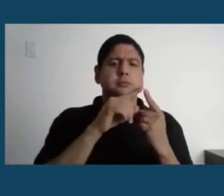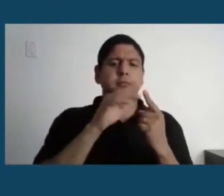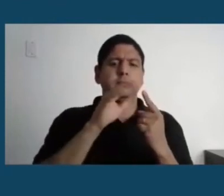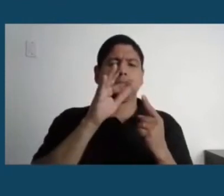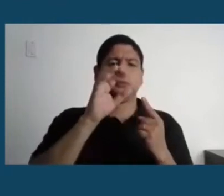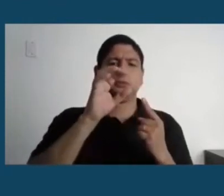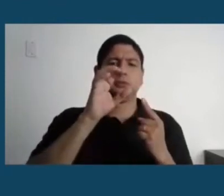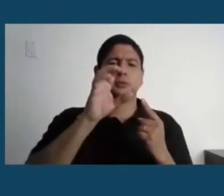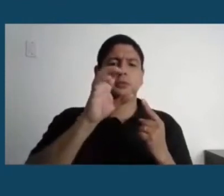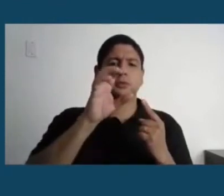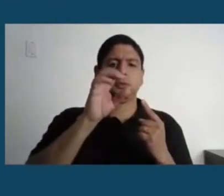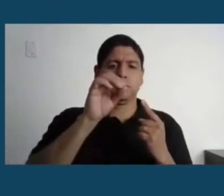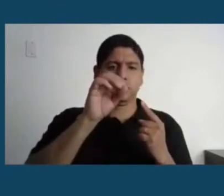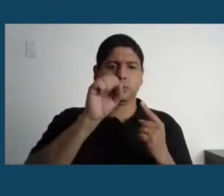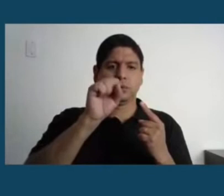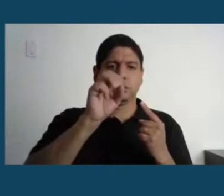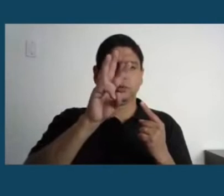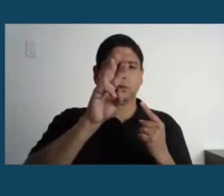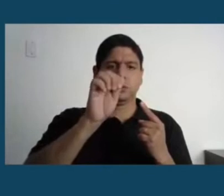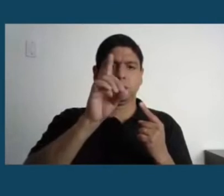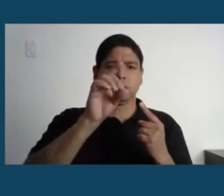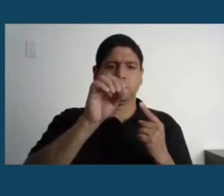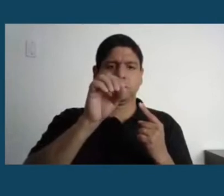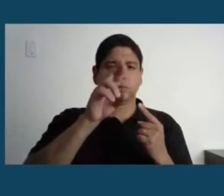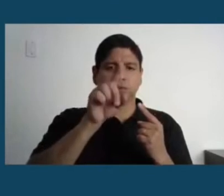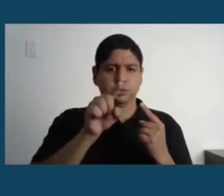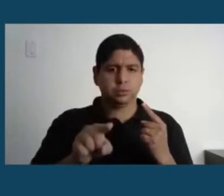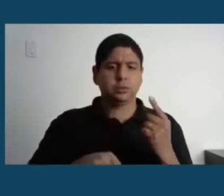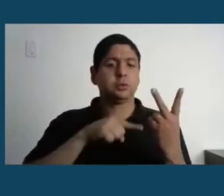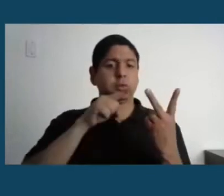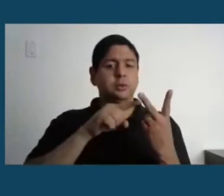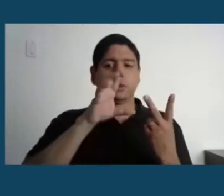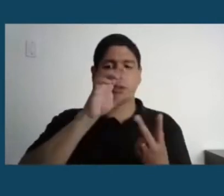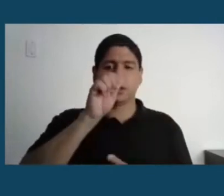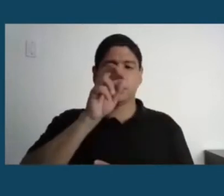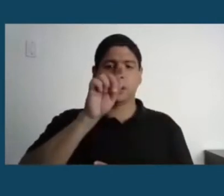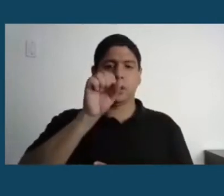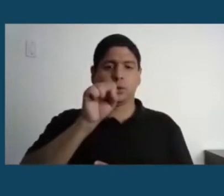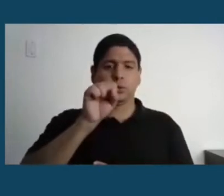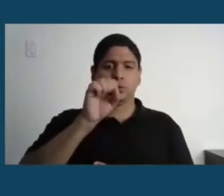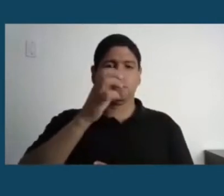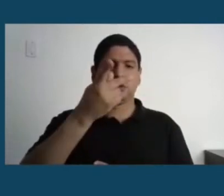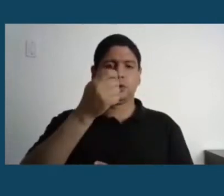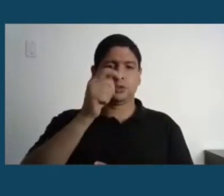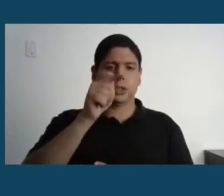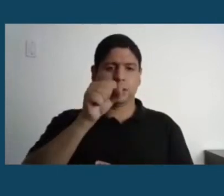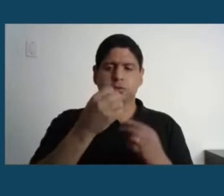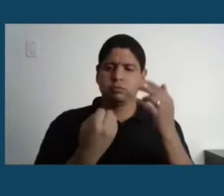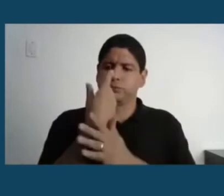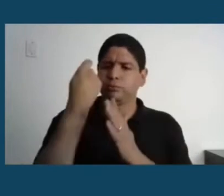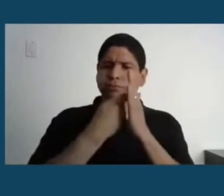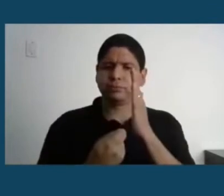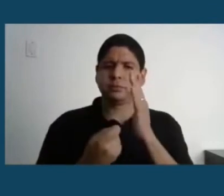De forma que, no dia 23, nós emitimos o primeiro boletim técnico e, no dia 26, o primeiro